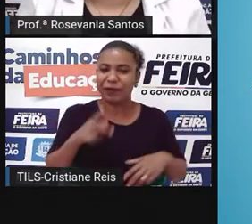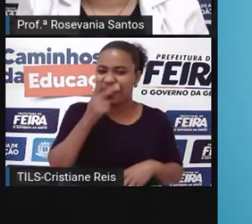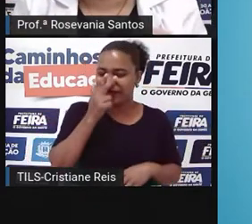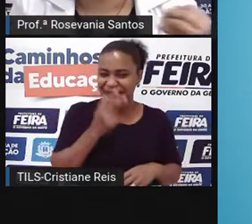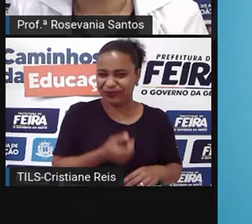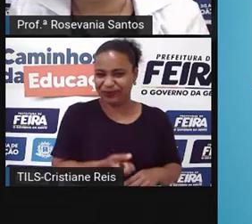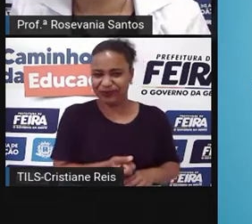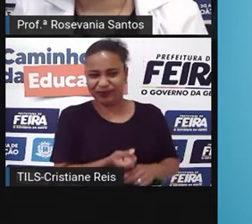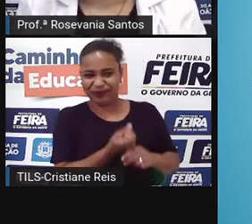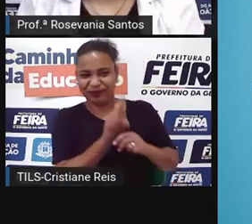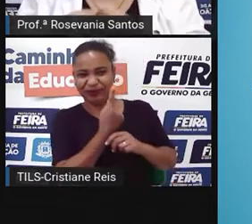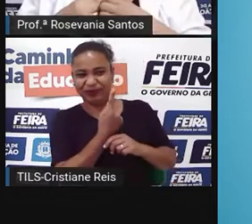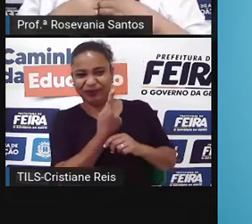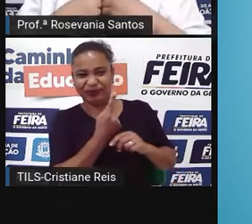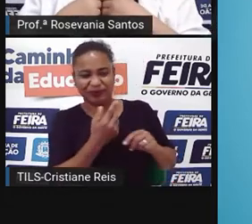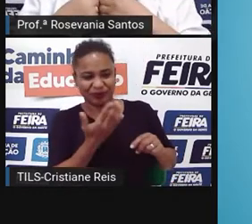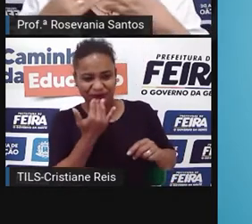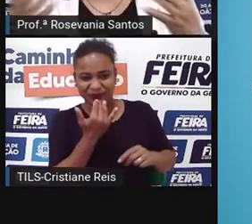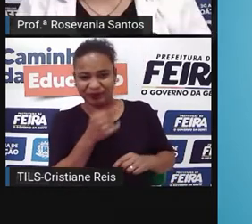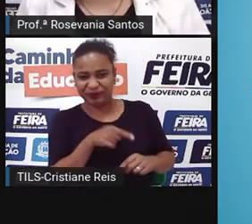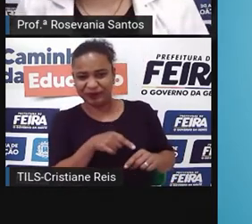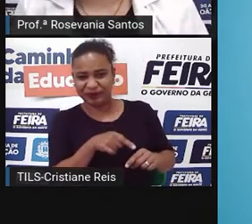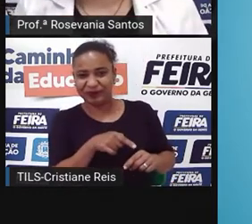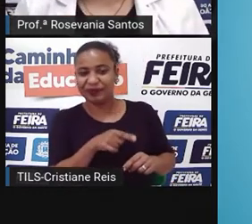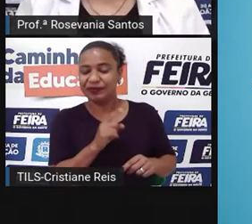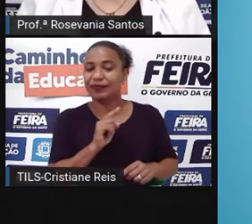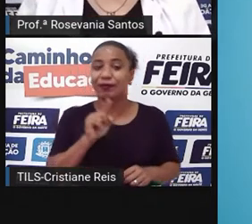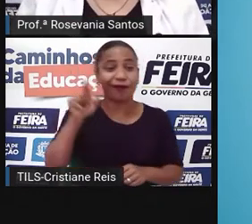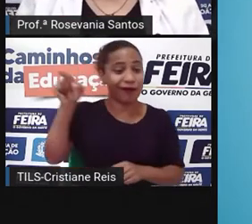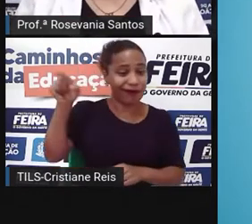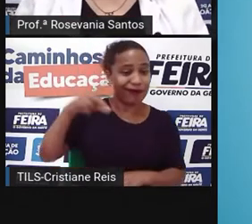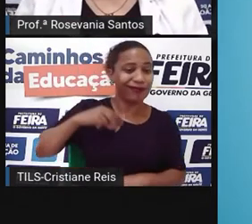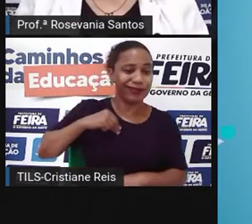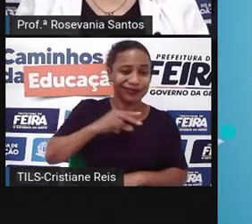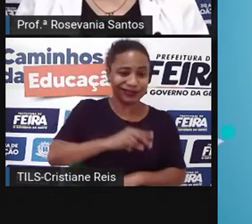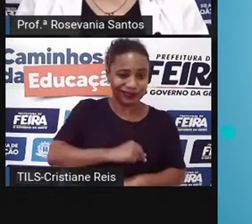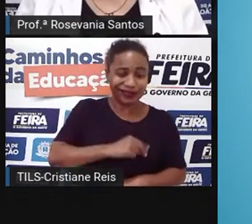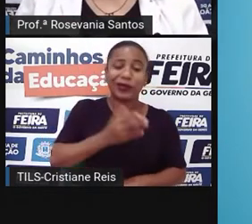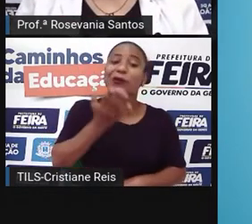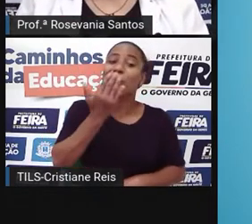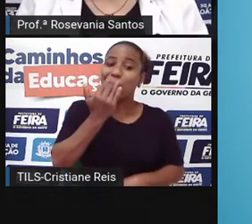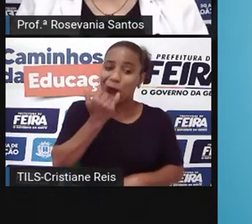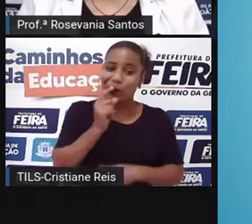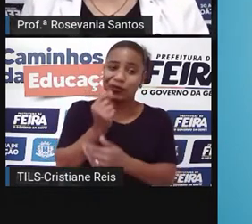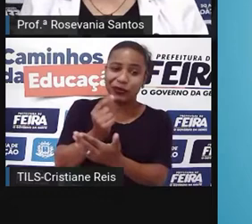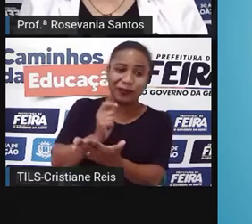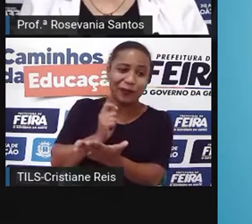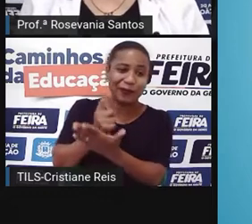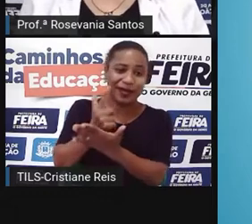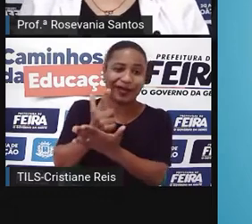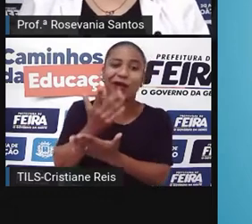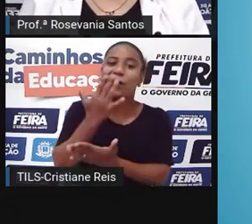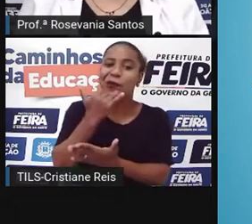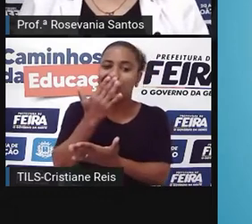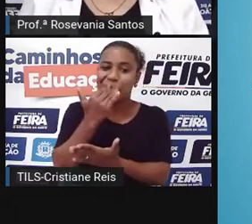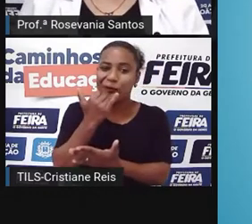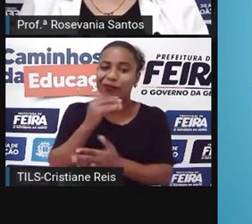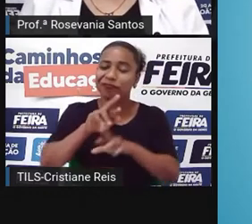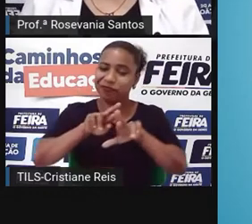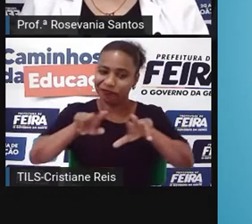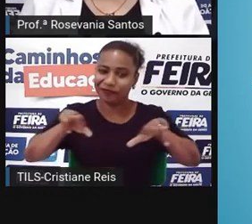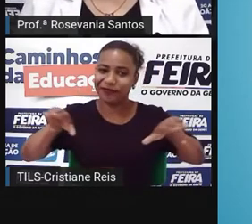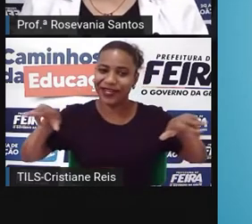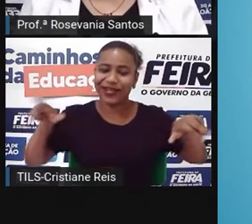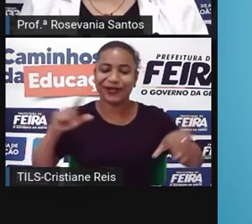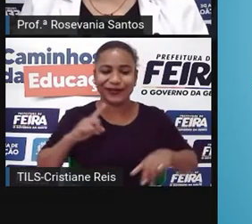considerados exóticos e eles pagam caro, né, até para ter esse tipo de produto, então é